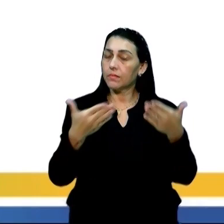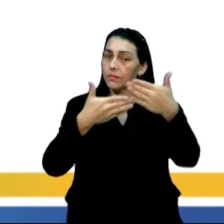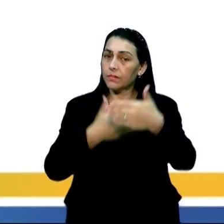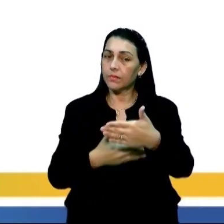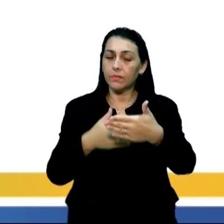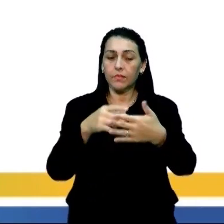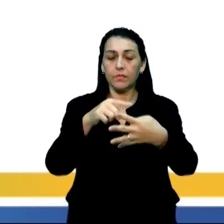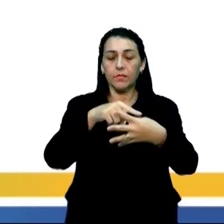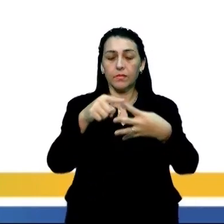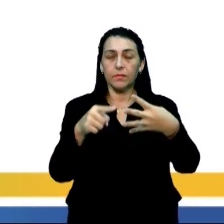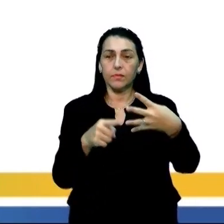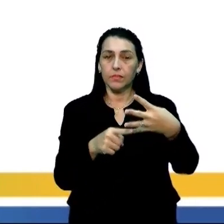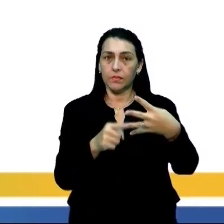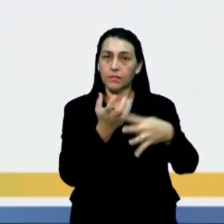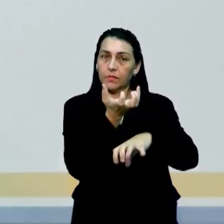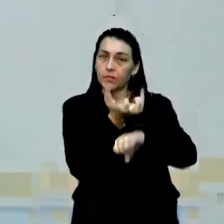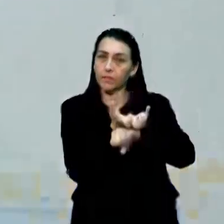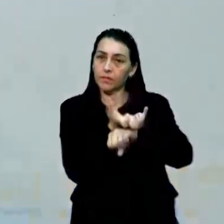dividida em áreas.